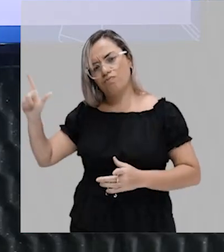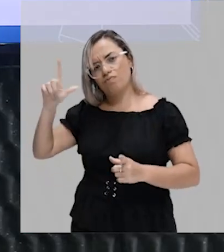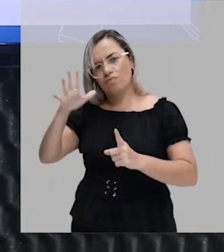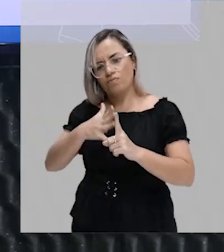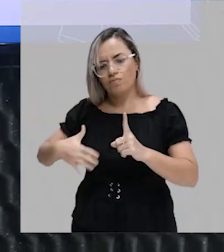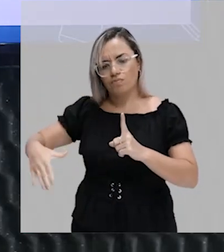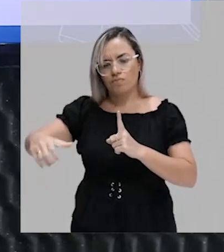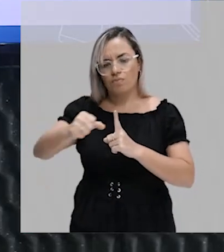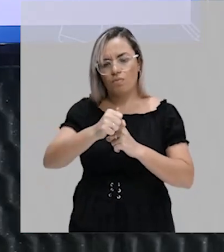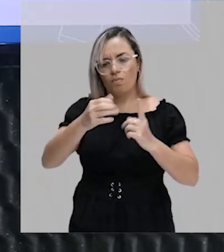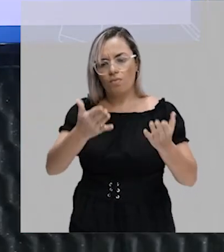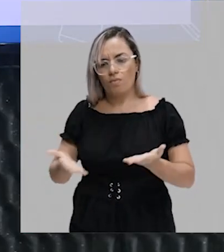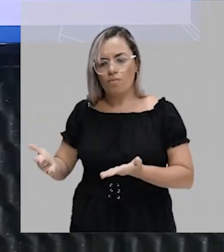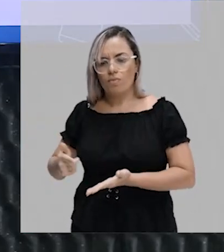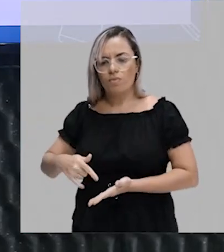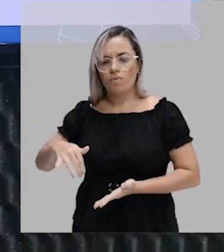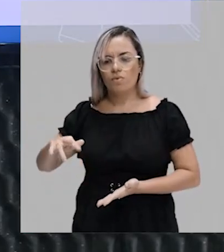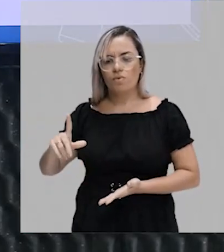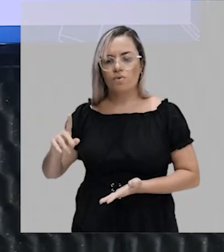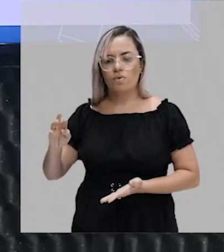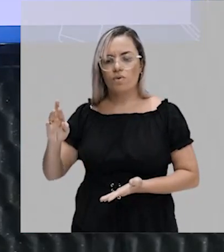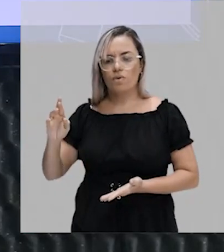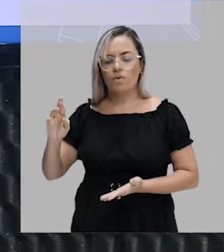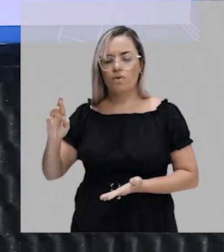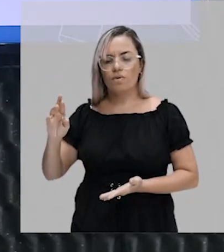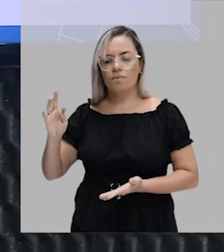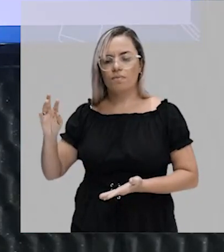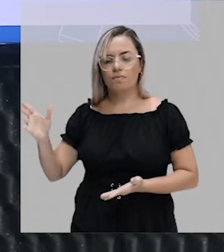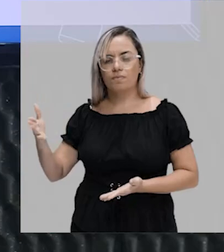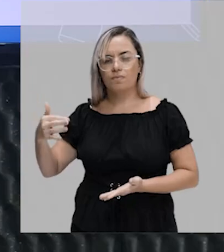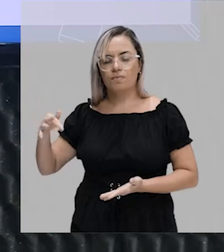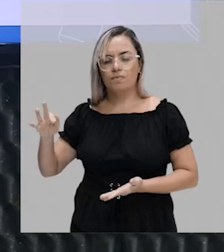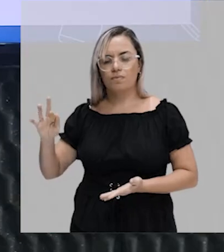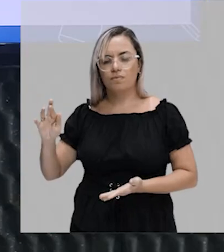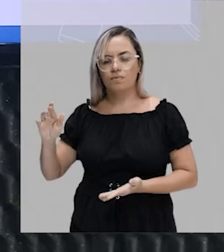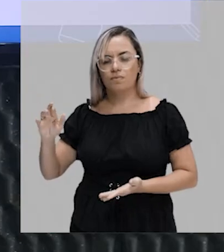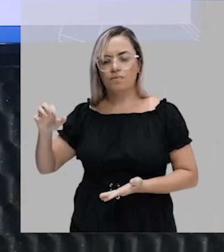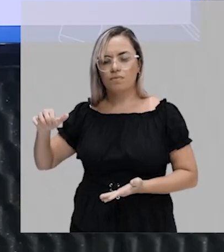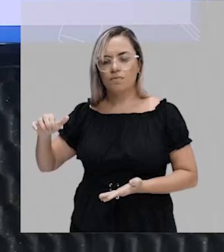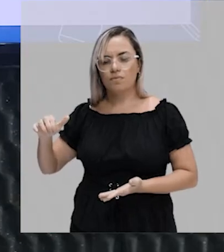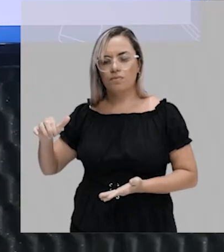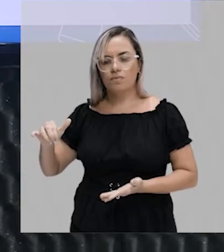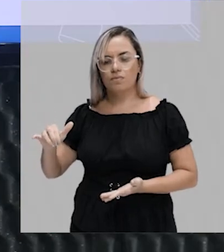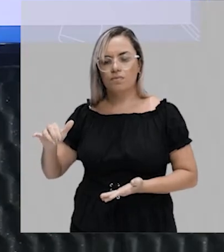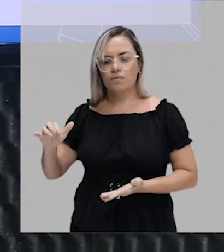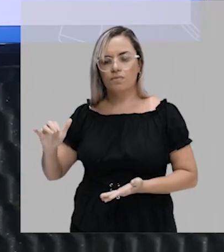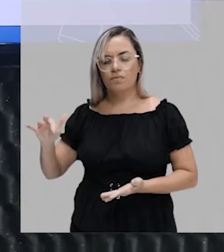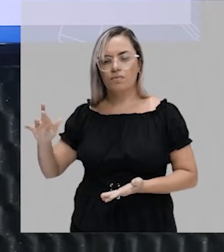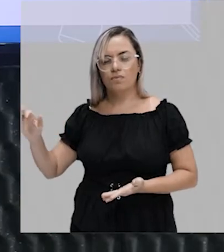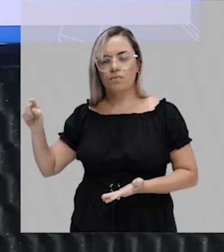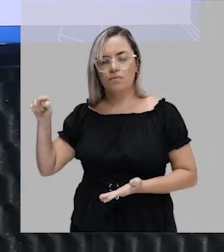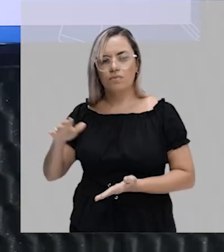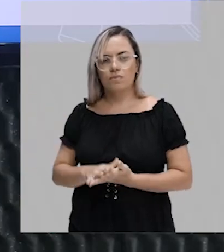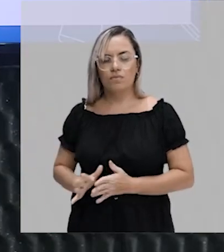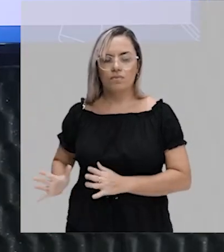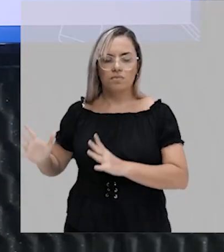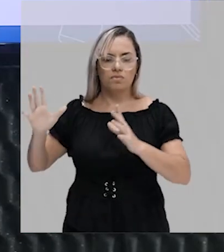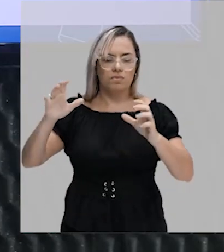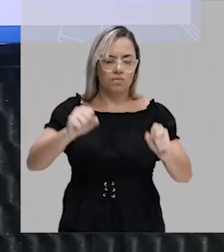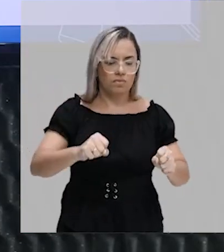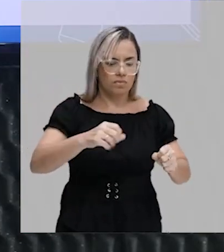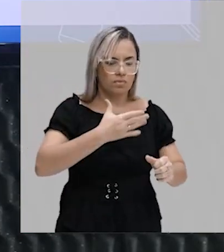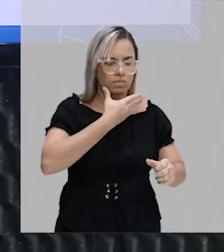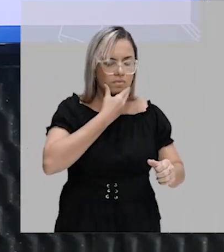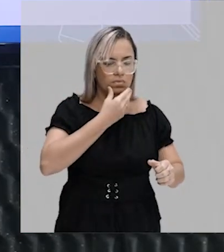Freire, a gente consegue perceber como fundamentais para estabelecer a dominação masculina no Brasil Colônia? Vou repetir para você.